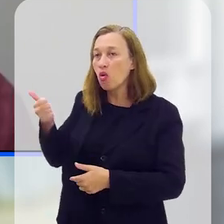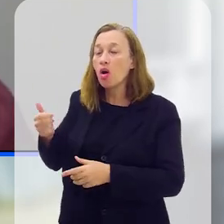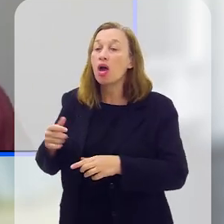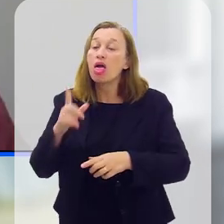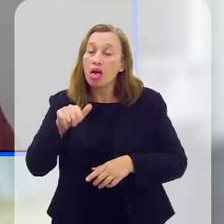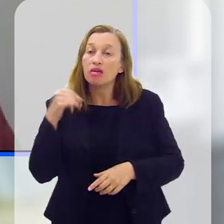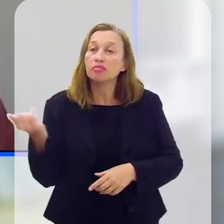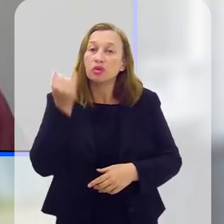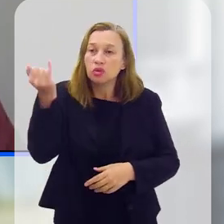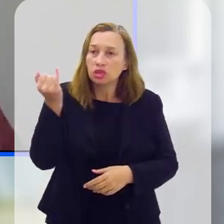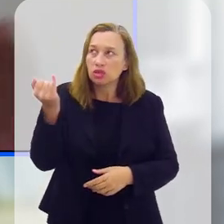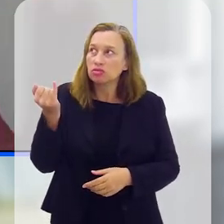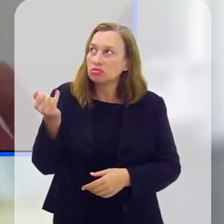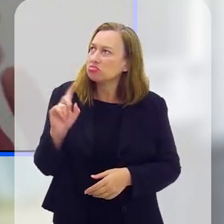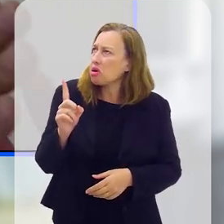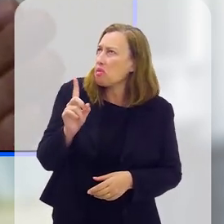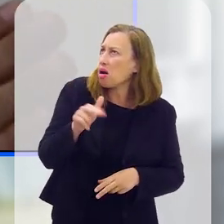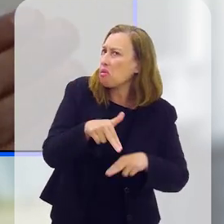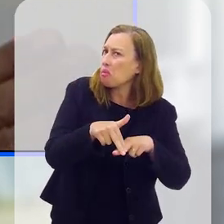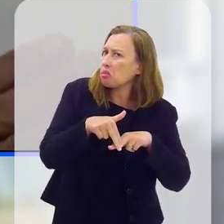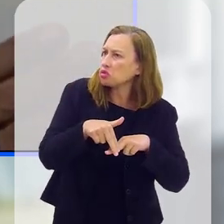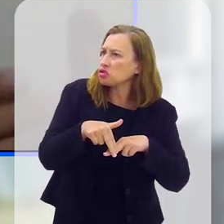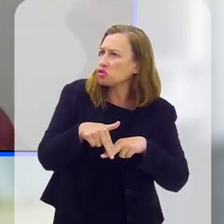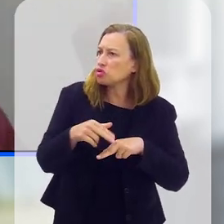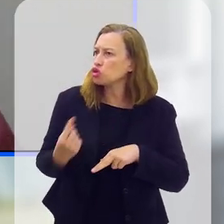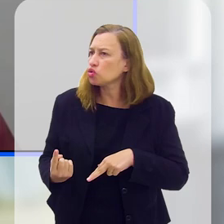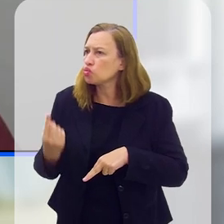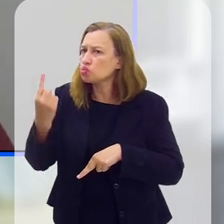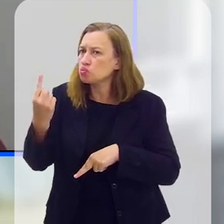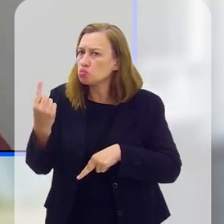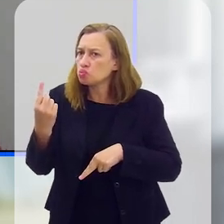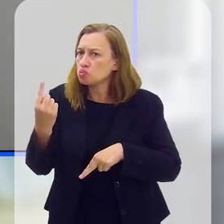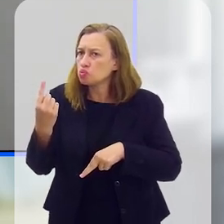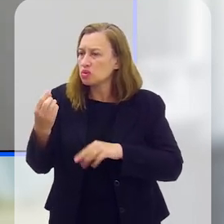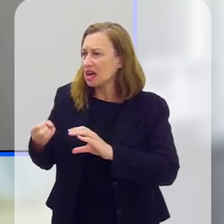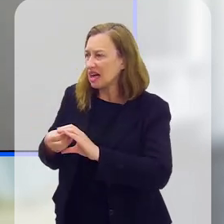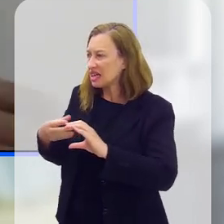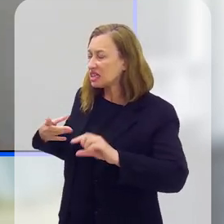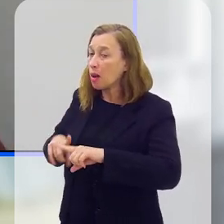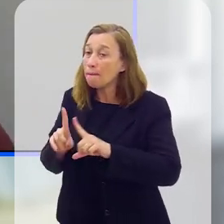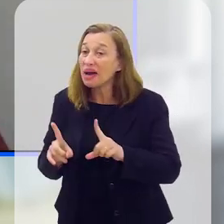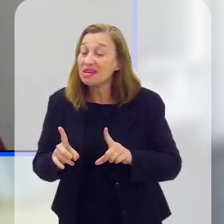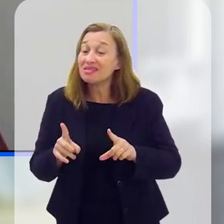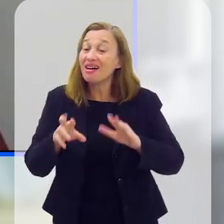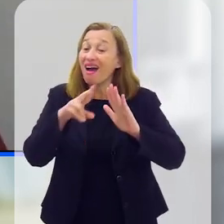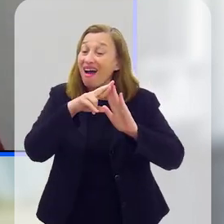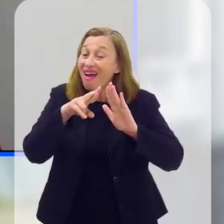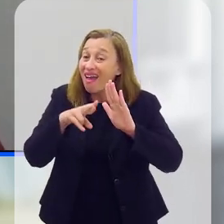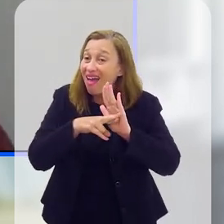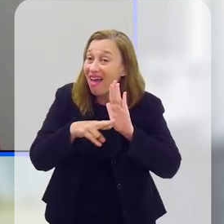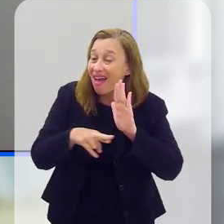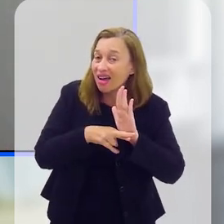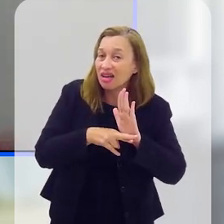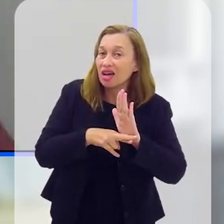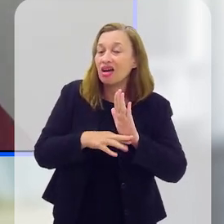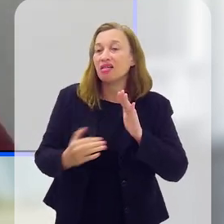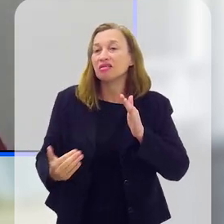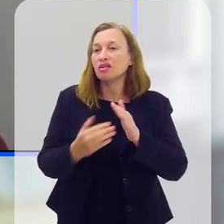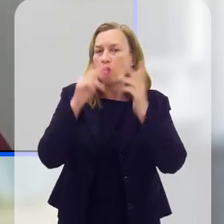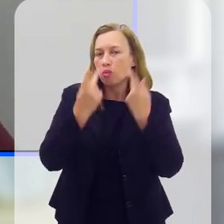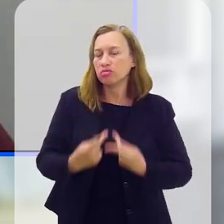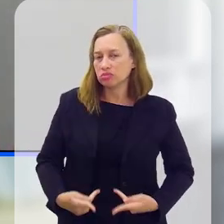isso é muito importante, que não é por causa de um sinal, que obrigatoriamente a um... Mas a regra, até de